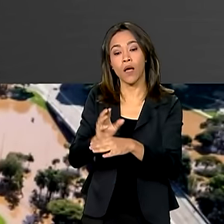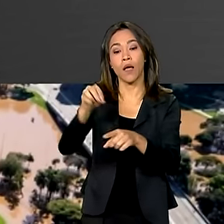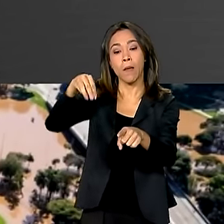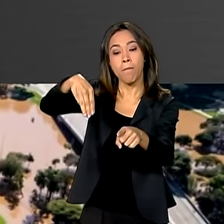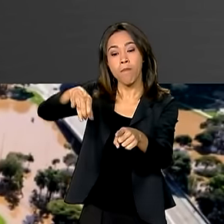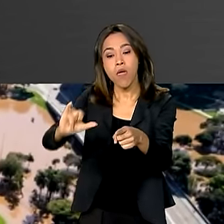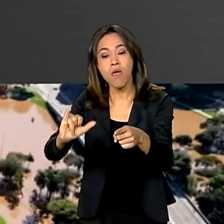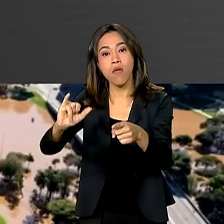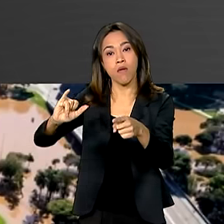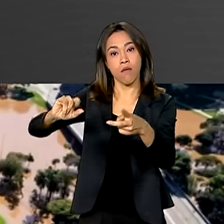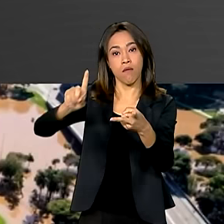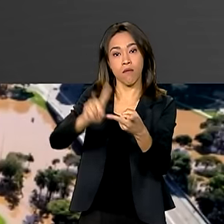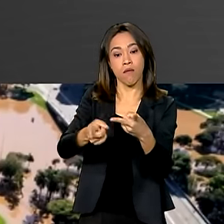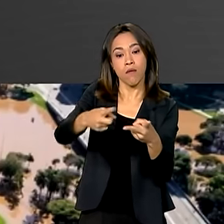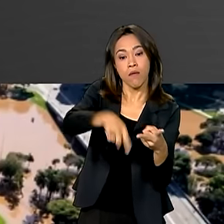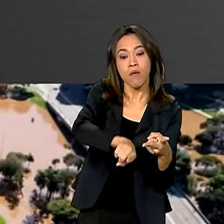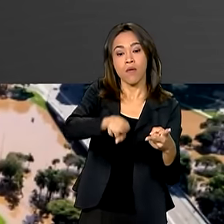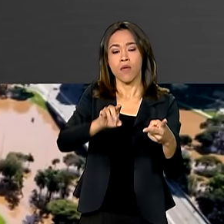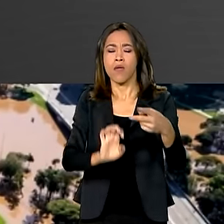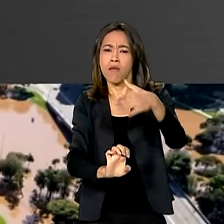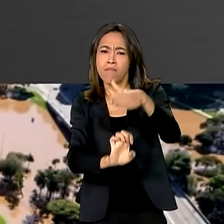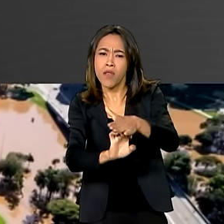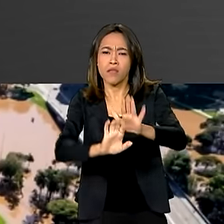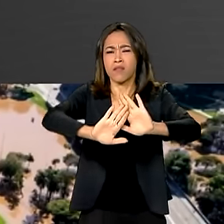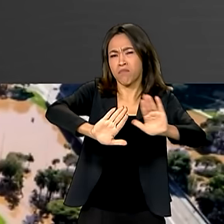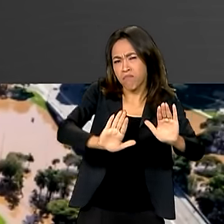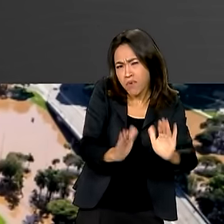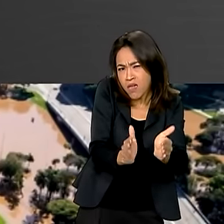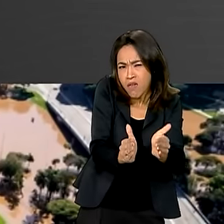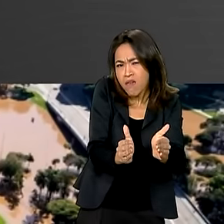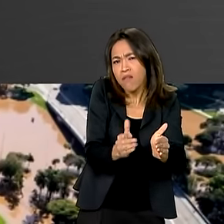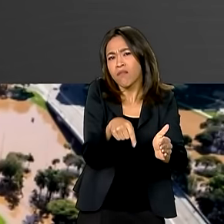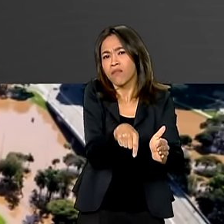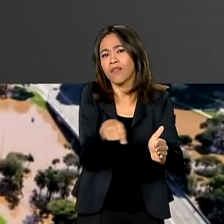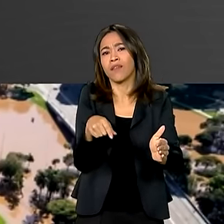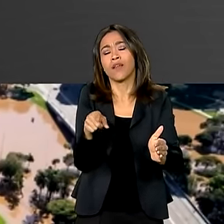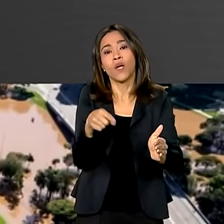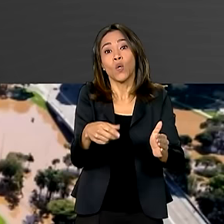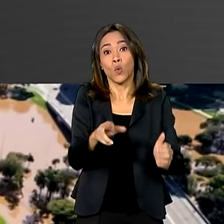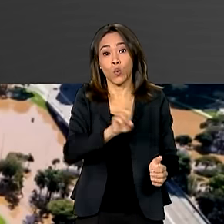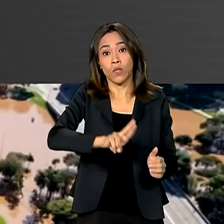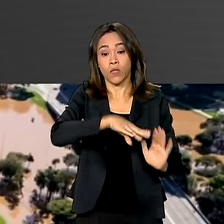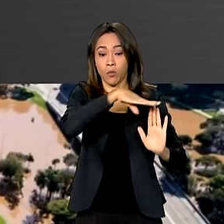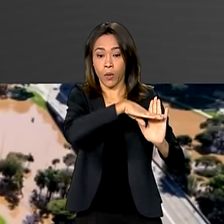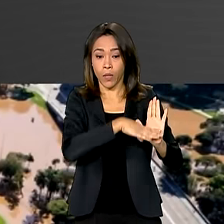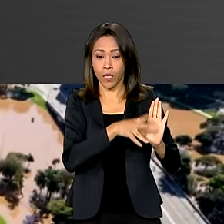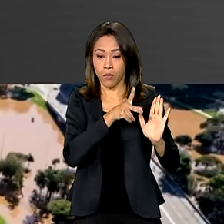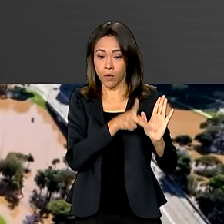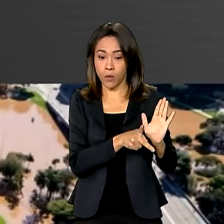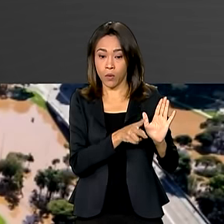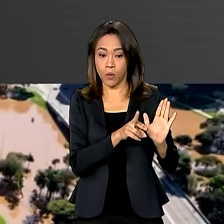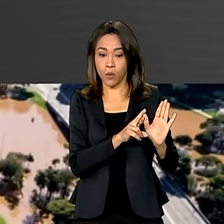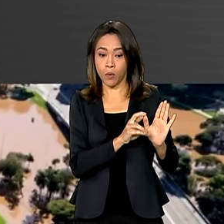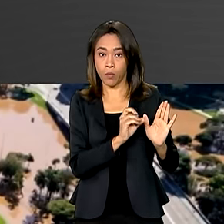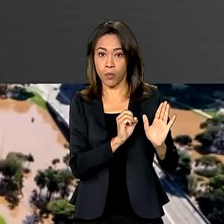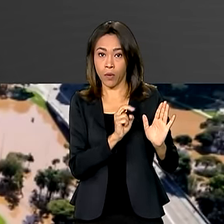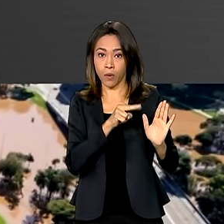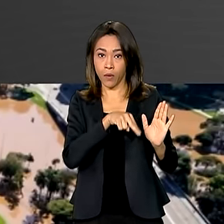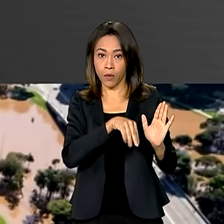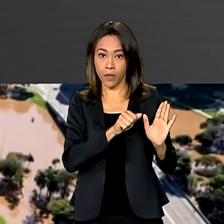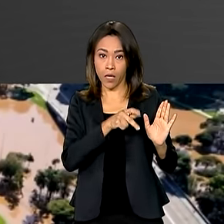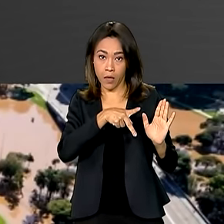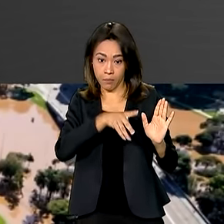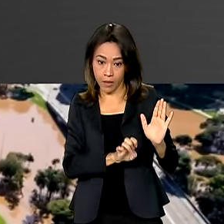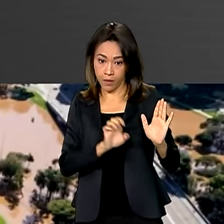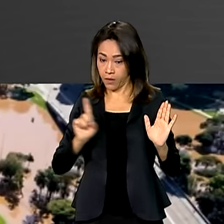microempresas e empresas de pequeno porte por meio do Pronamp. Foi criado ainda um incentivo